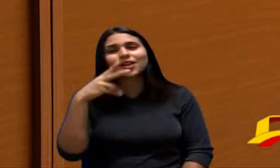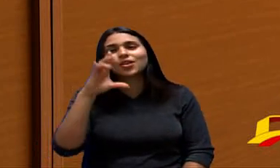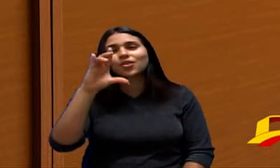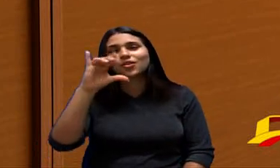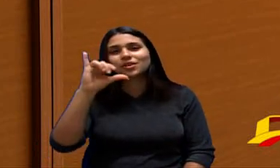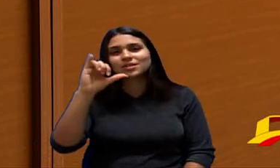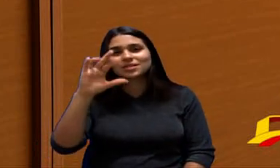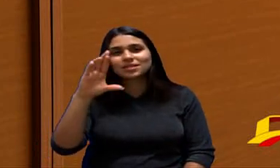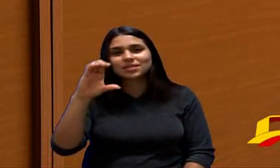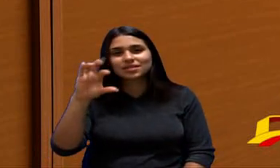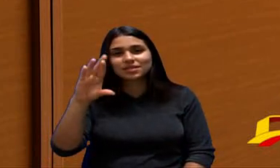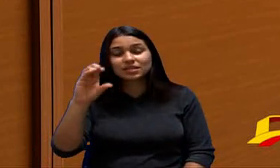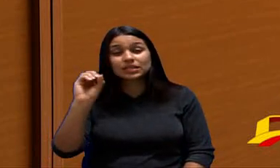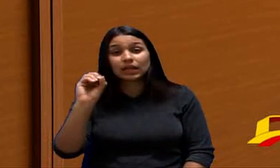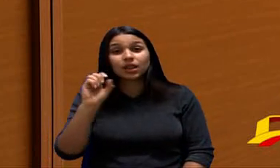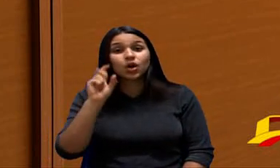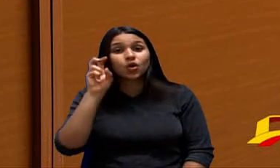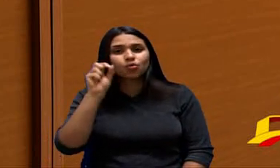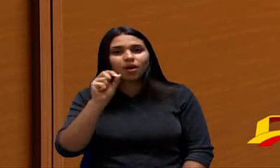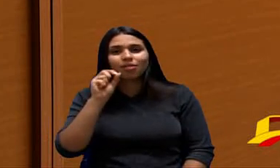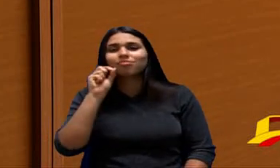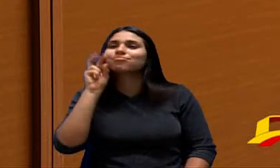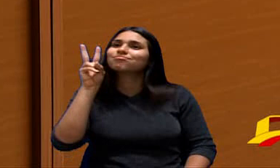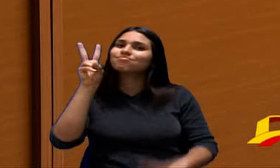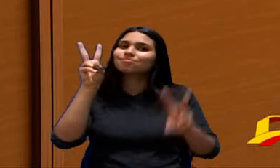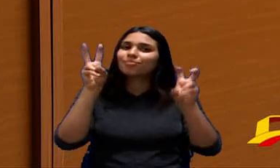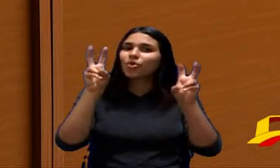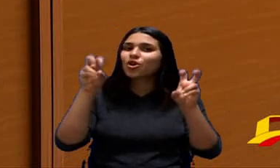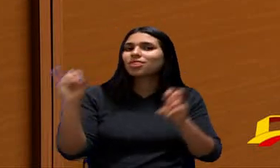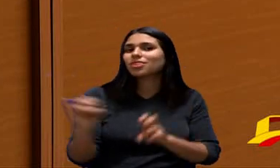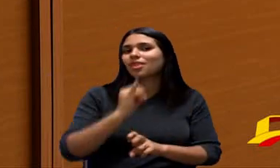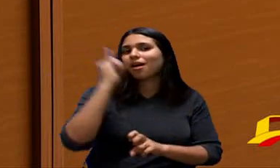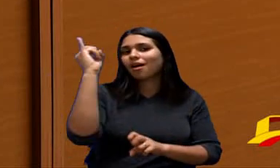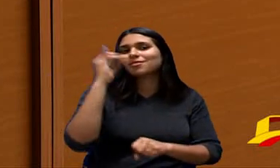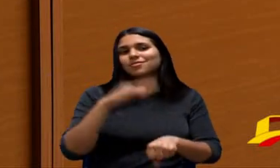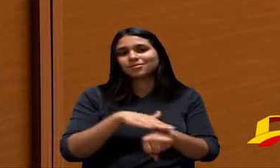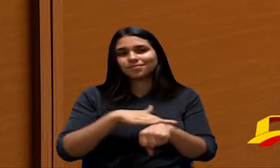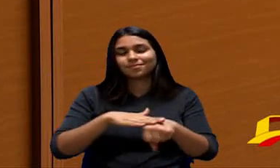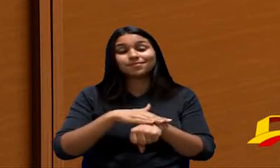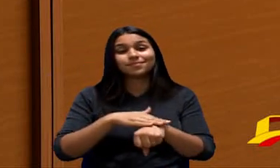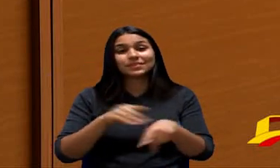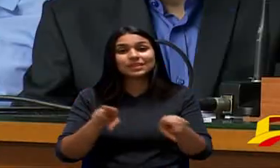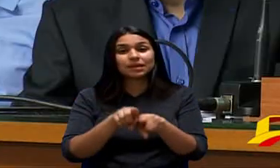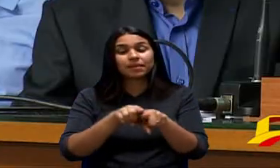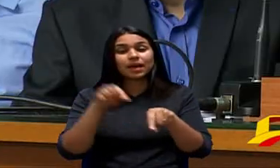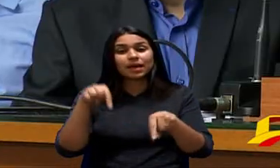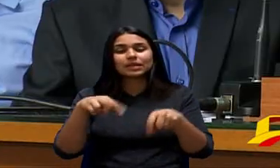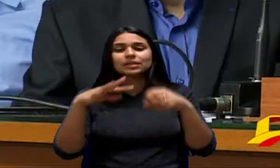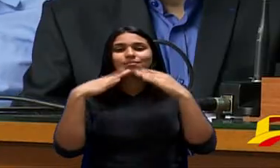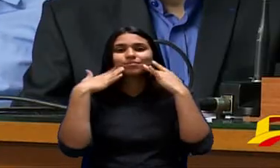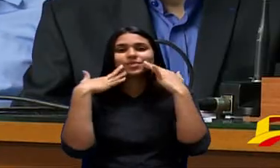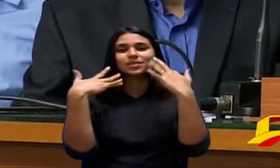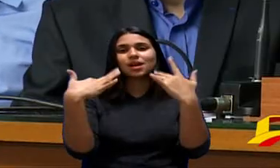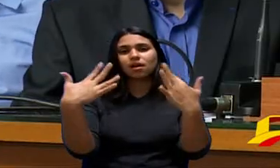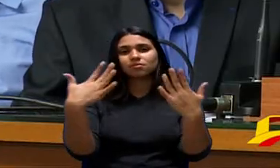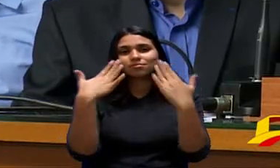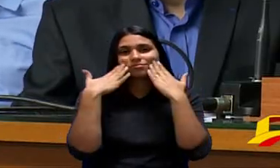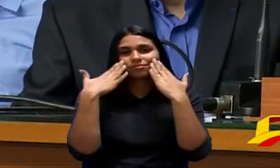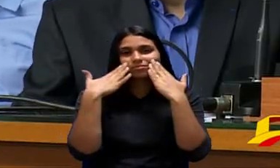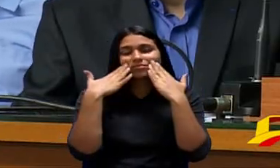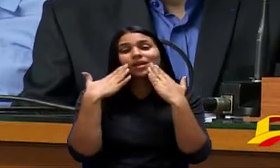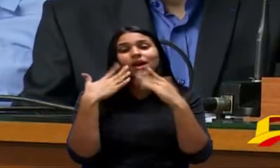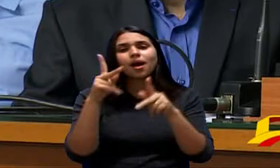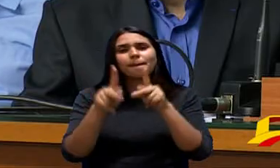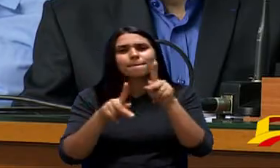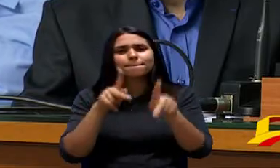João Pela Iniciativa Do Projeto E Também Da Audiência Pública Para Fazer O Debate Esclarecer A Sociedade Isso É Muito